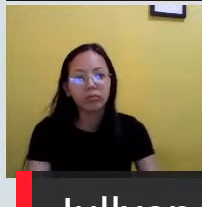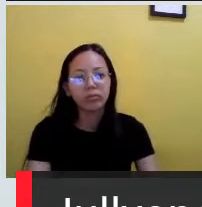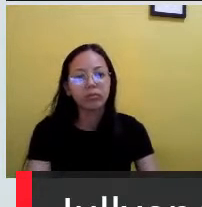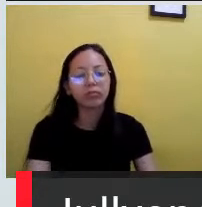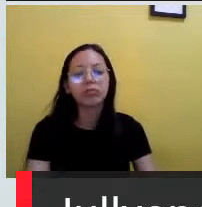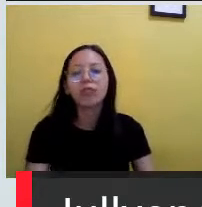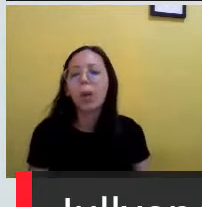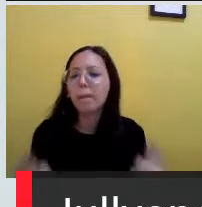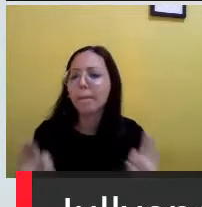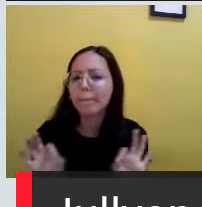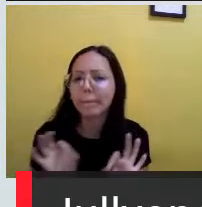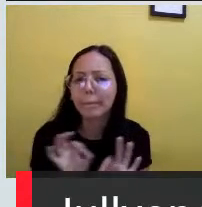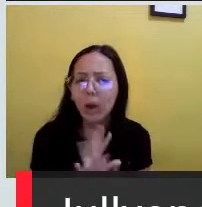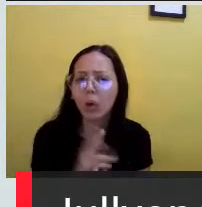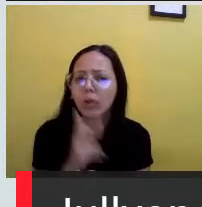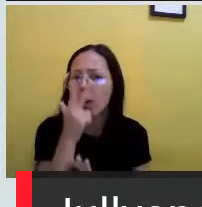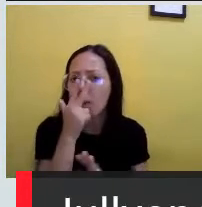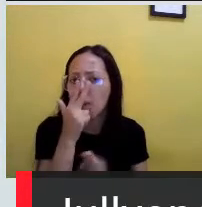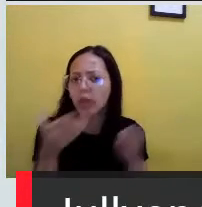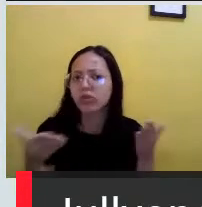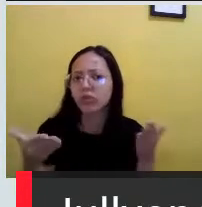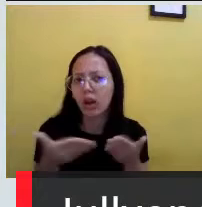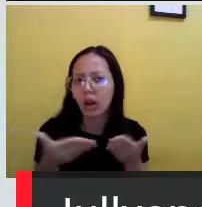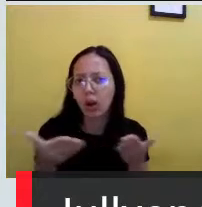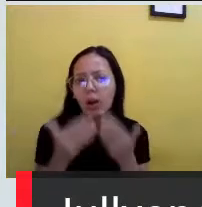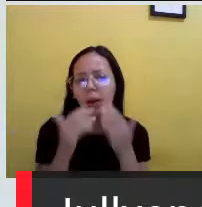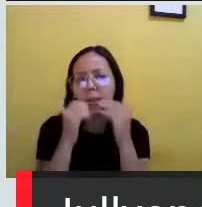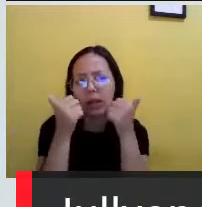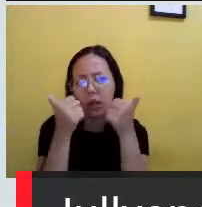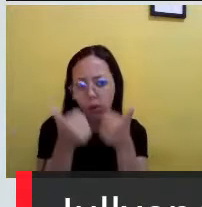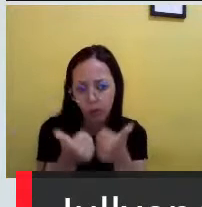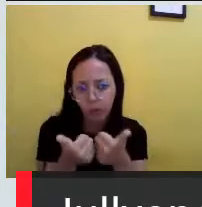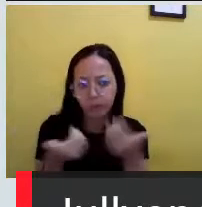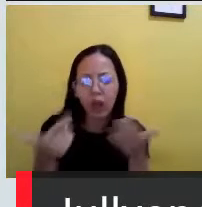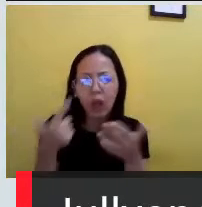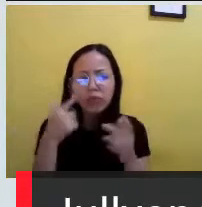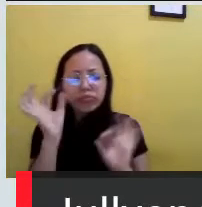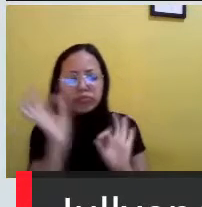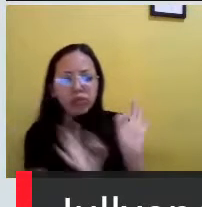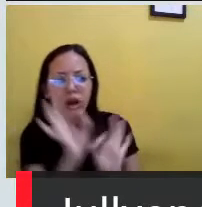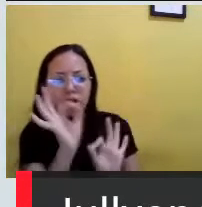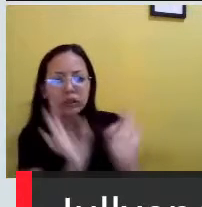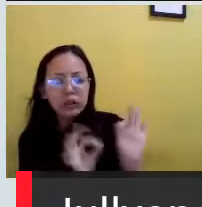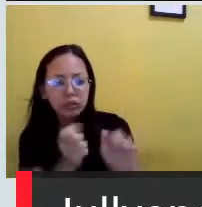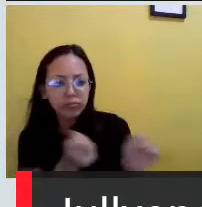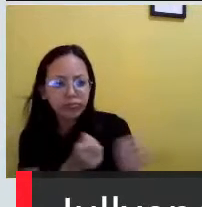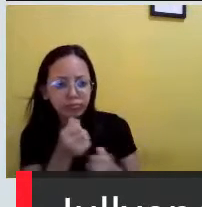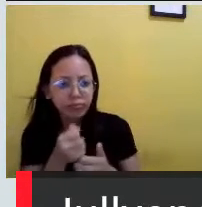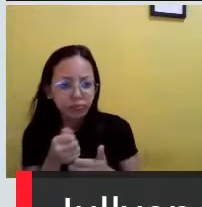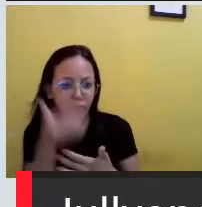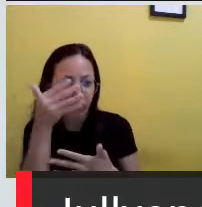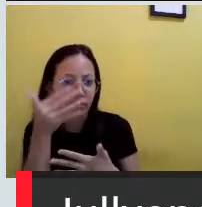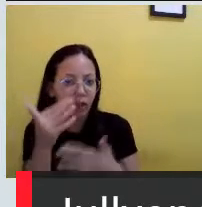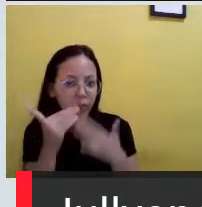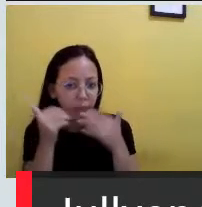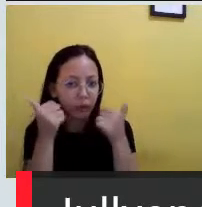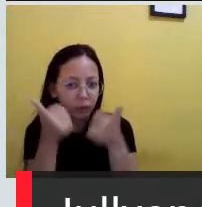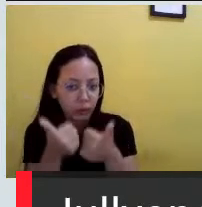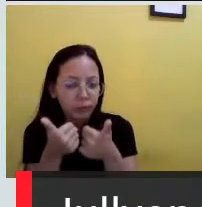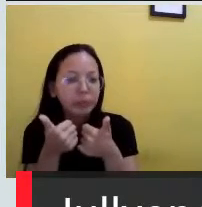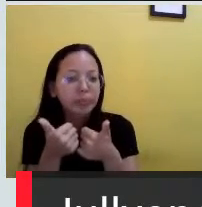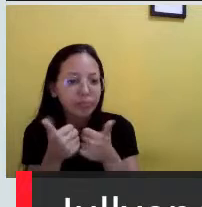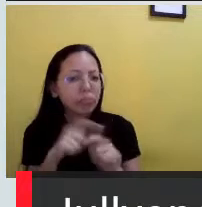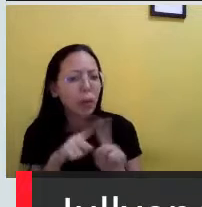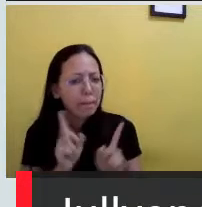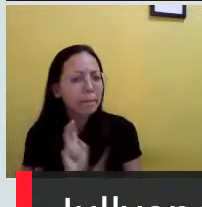Pronto, professora. Acredito que o áudio tenha melhorado. Eu vou ficar aqui monitorando os comentários, mas pode dar prosseguimento. Melhorou, sim. Pode dar